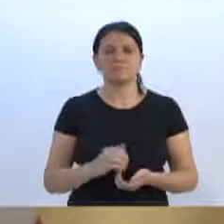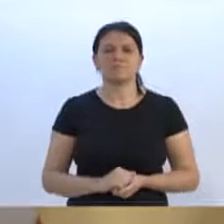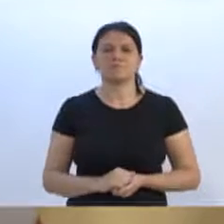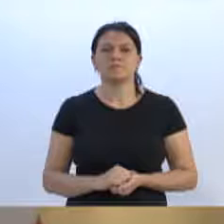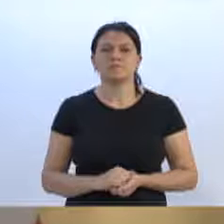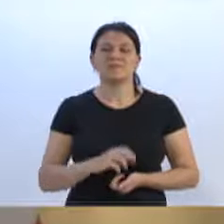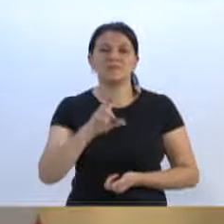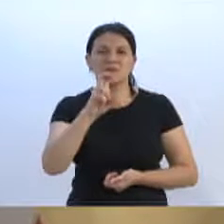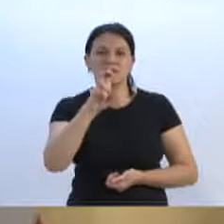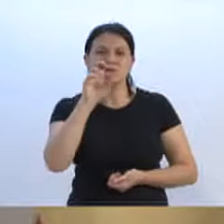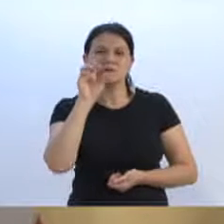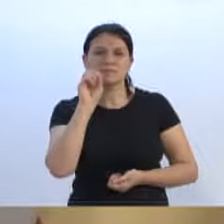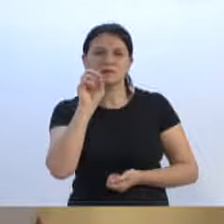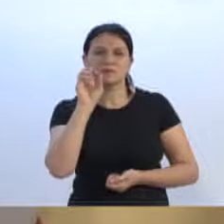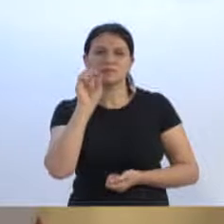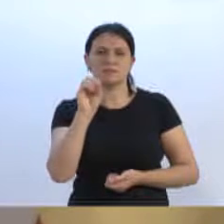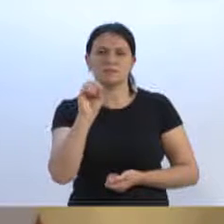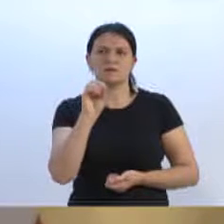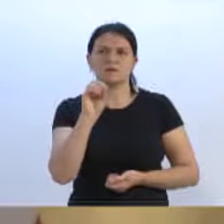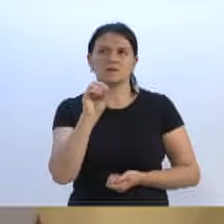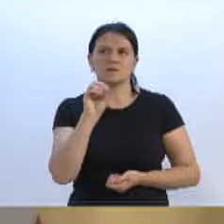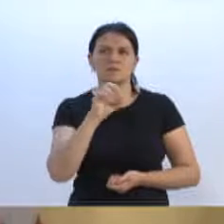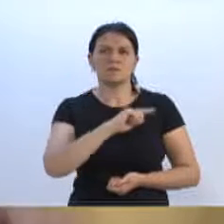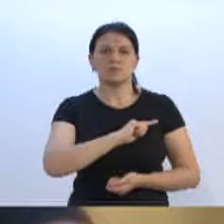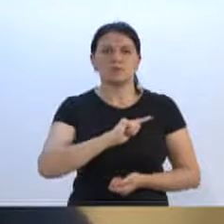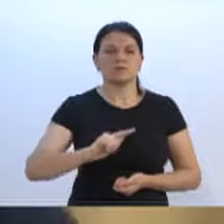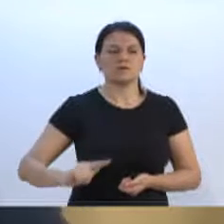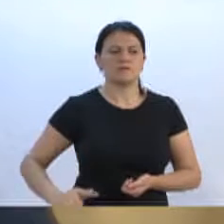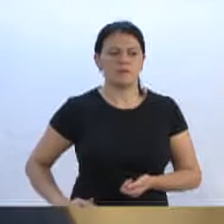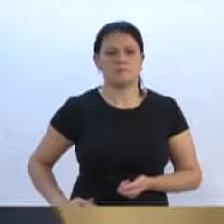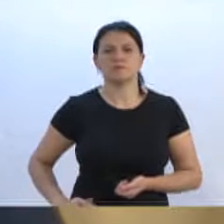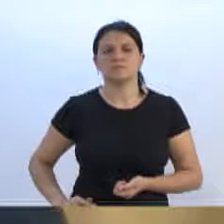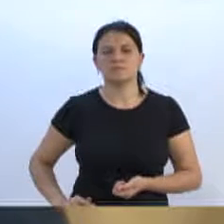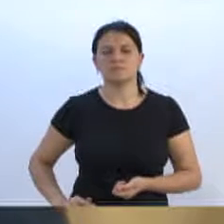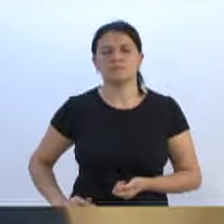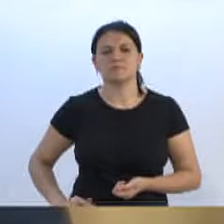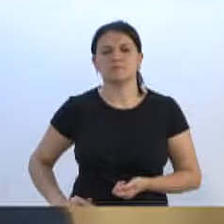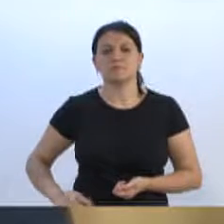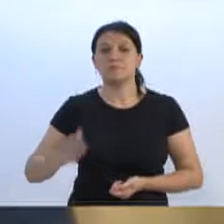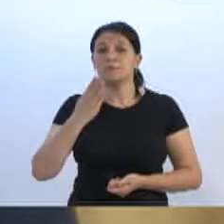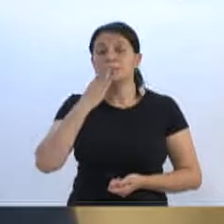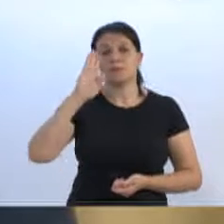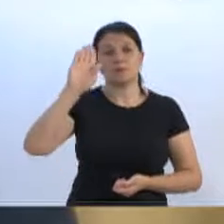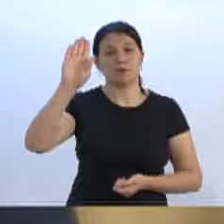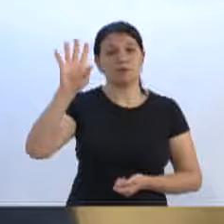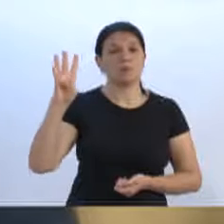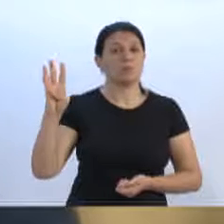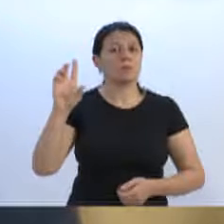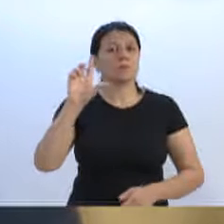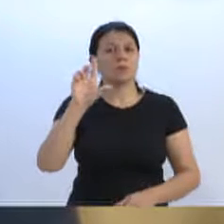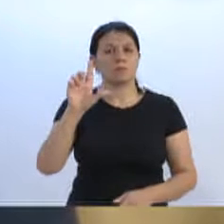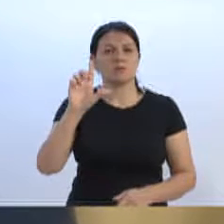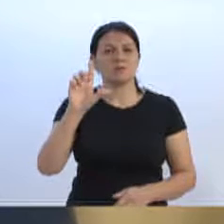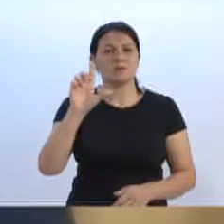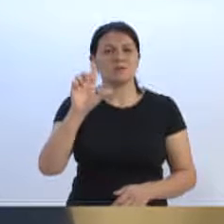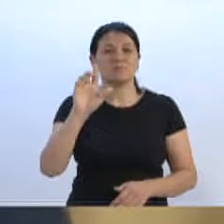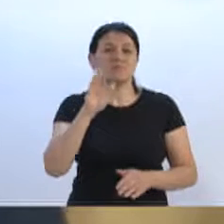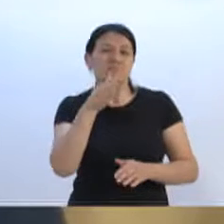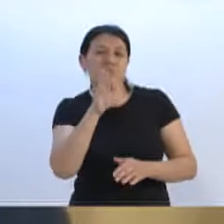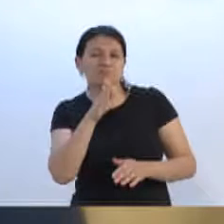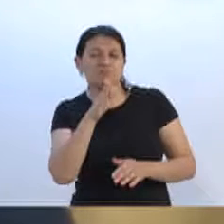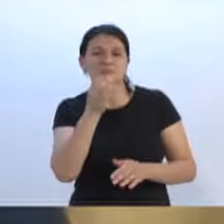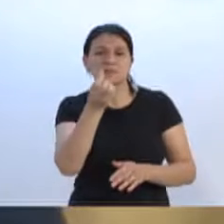desses 500, o governador prometeu para Blumenau no mínimo